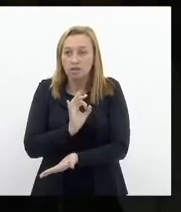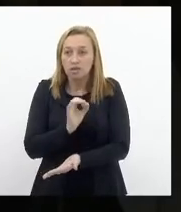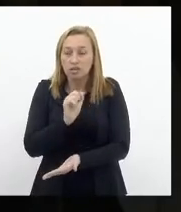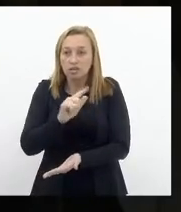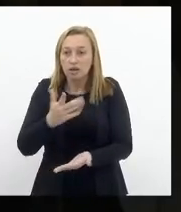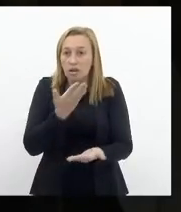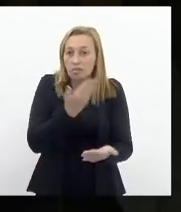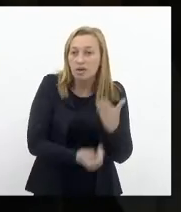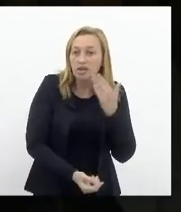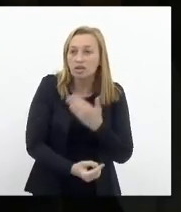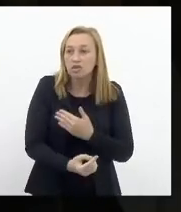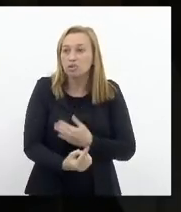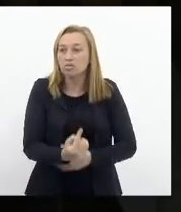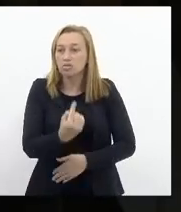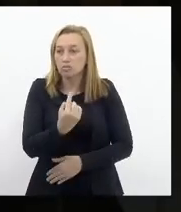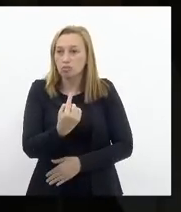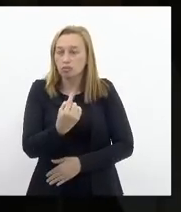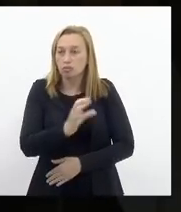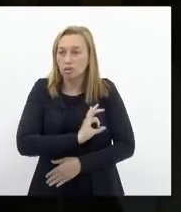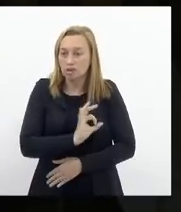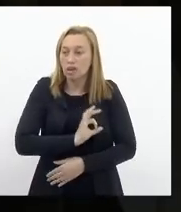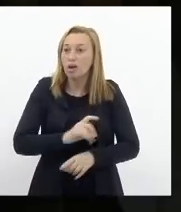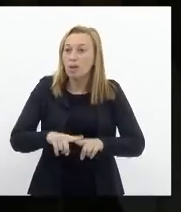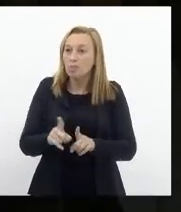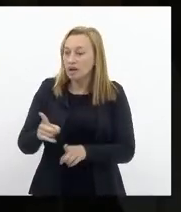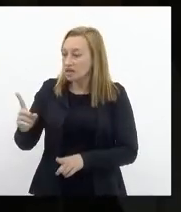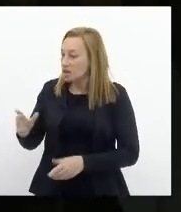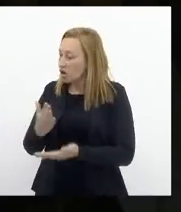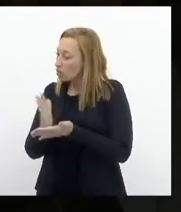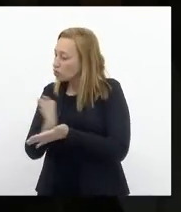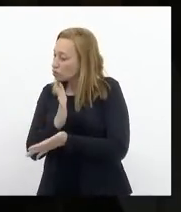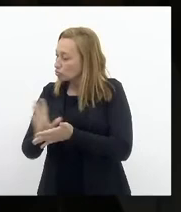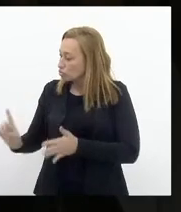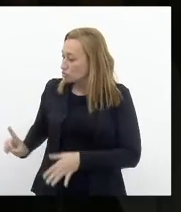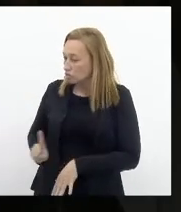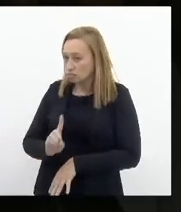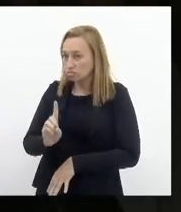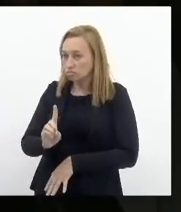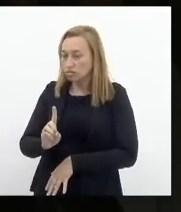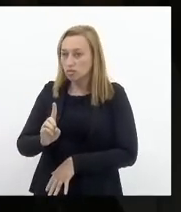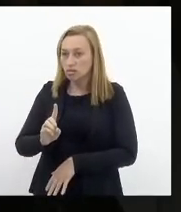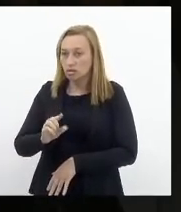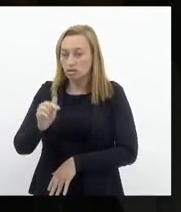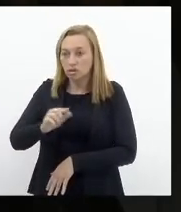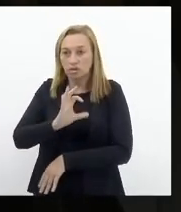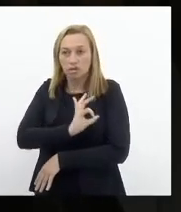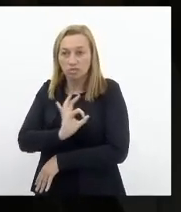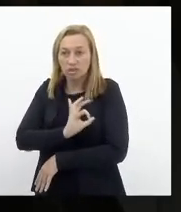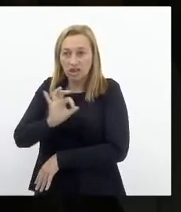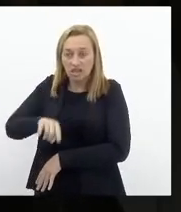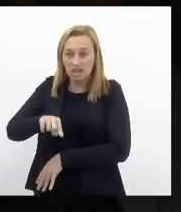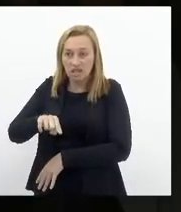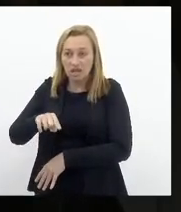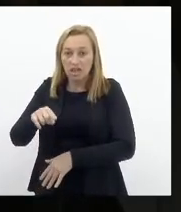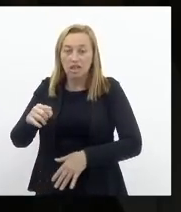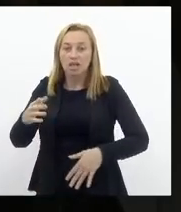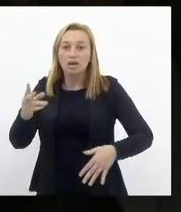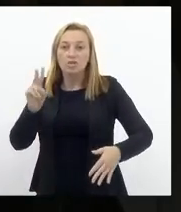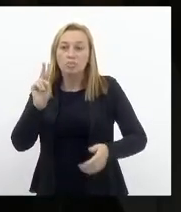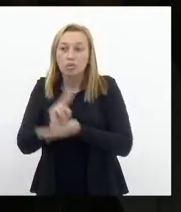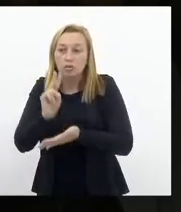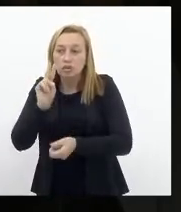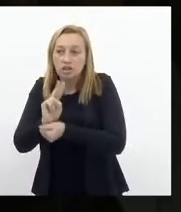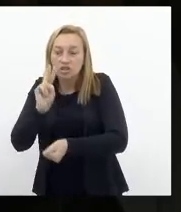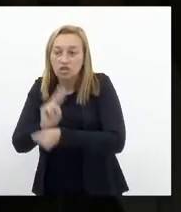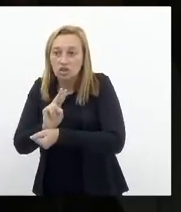um dos seus heróis. Mas tiveram deputados aqui nessa casa que não hesitaram em momento nenhum em defender os vagabundos